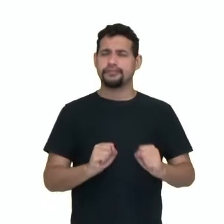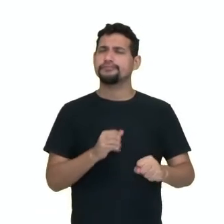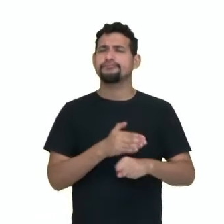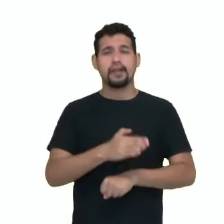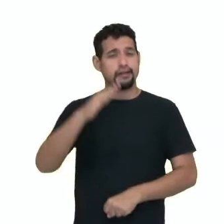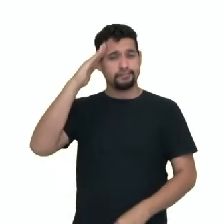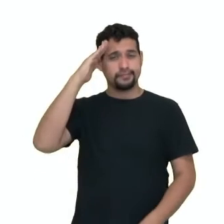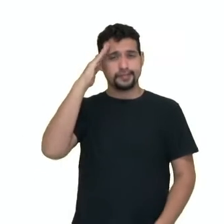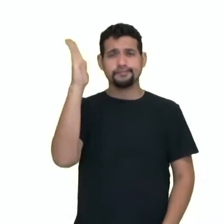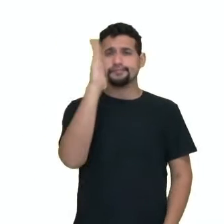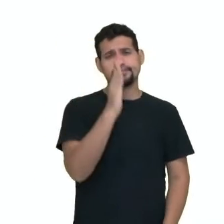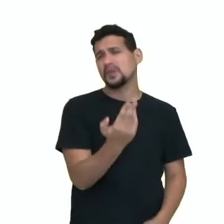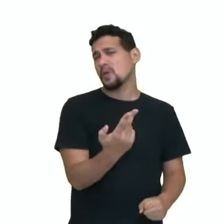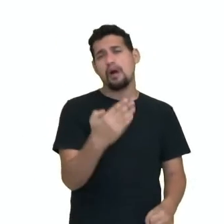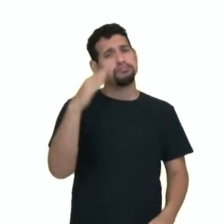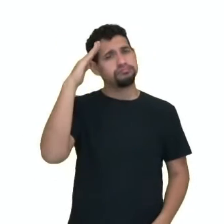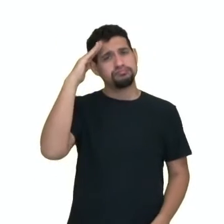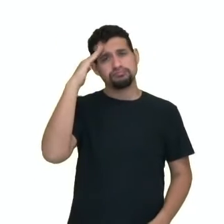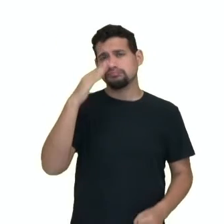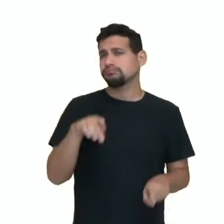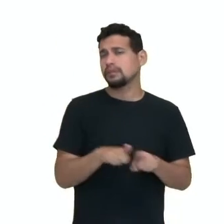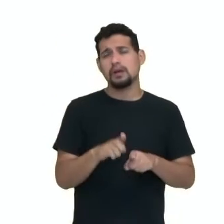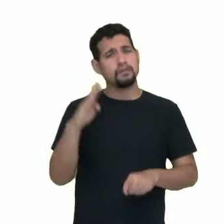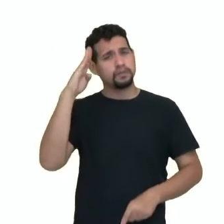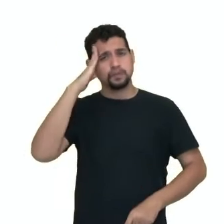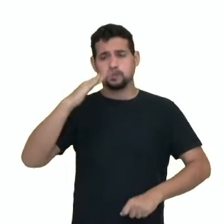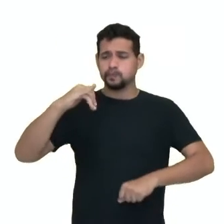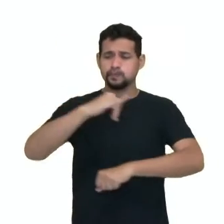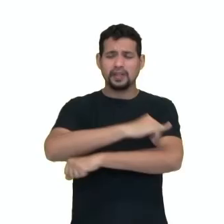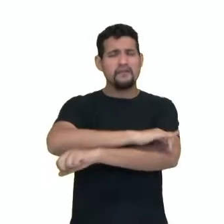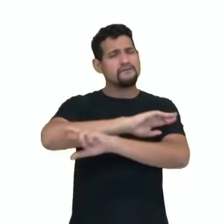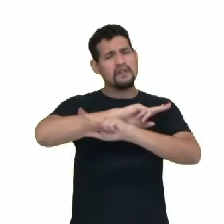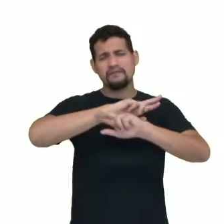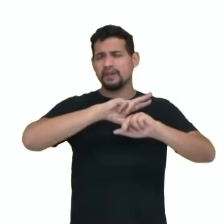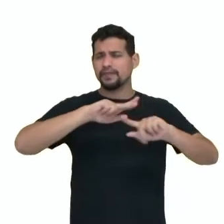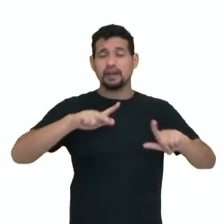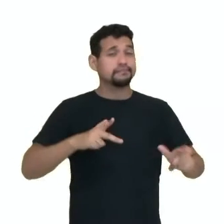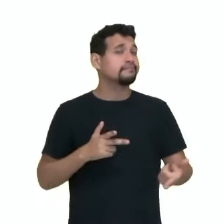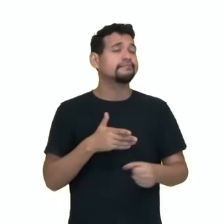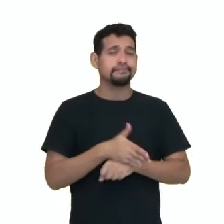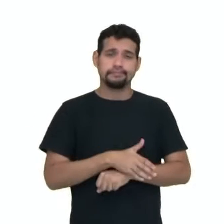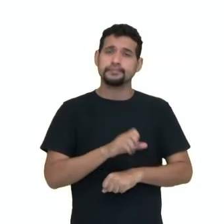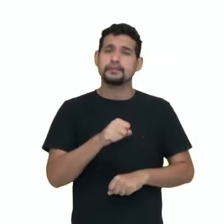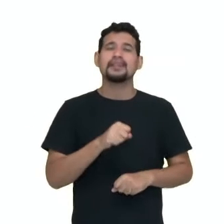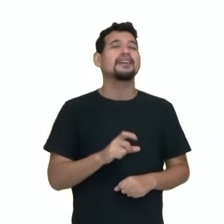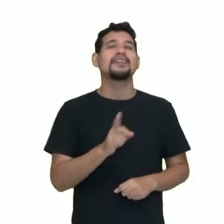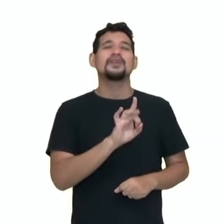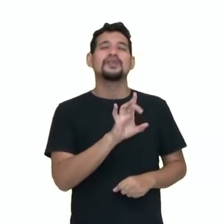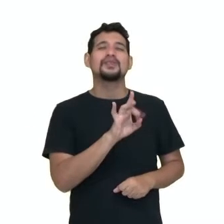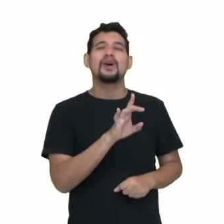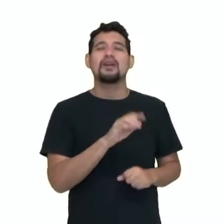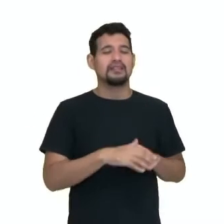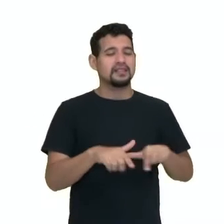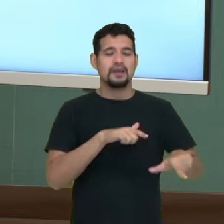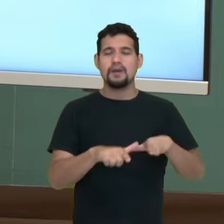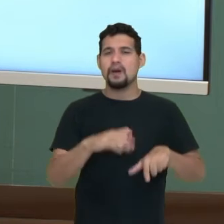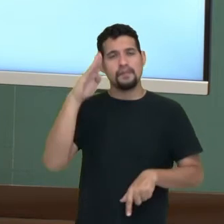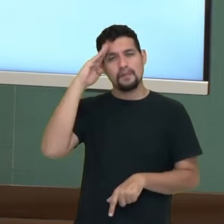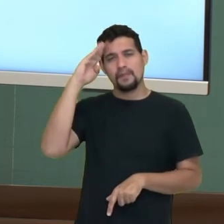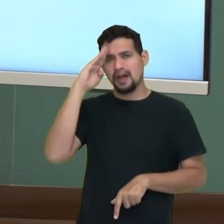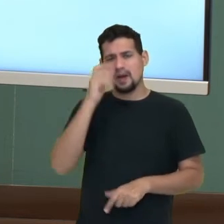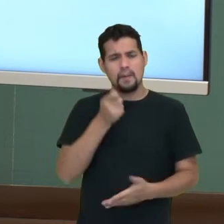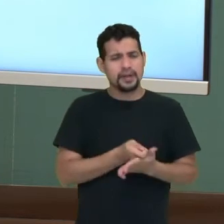Marinha, assim como no Exército e na Aeronáutica, por diversos meios, não somente pelo serviço militar